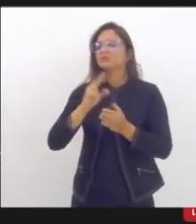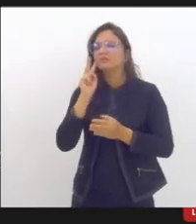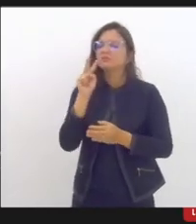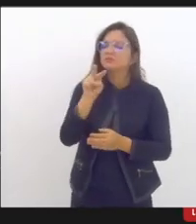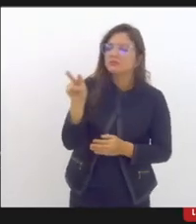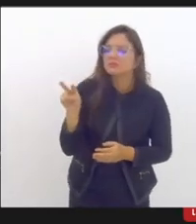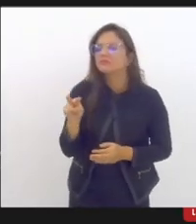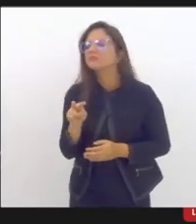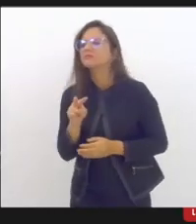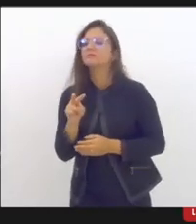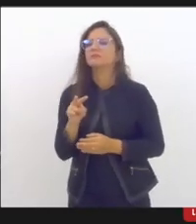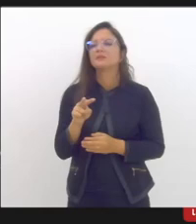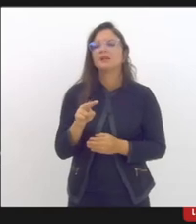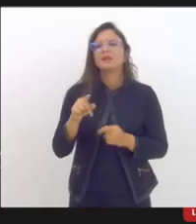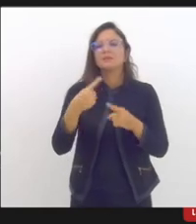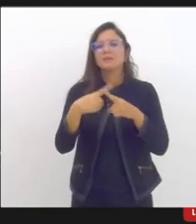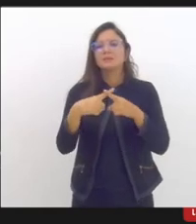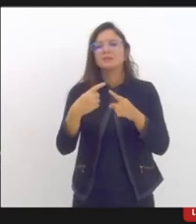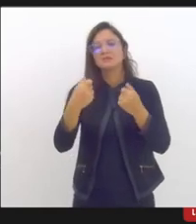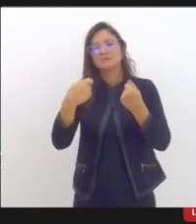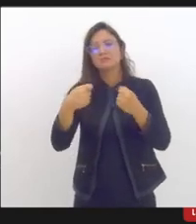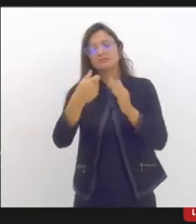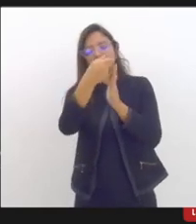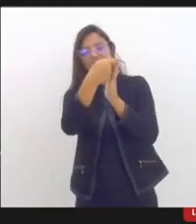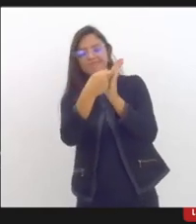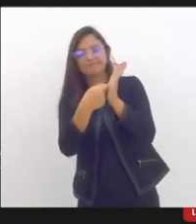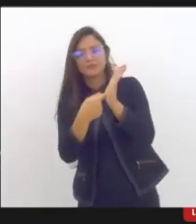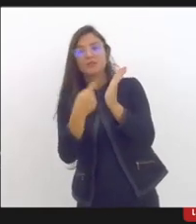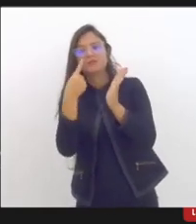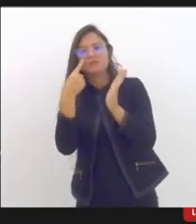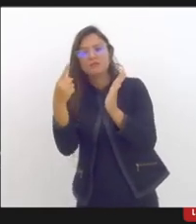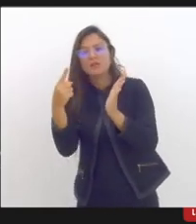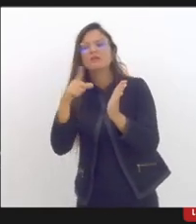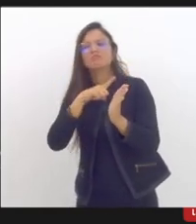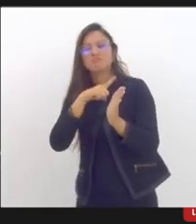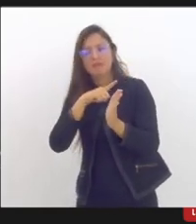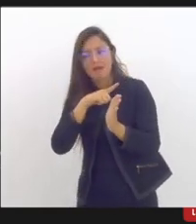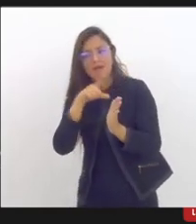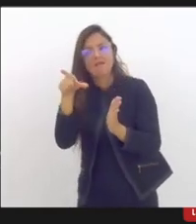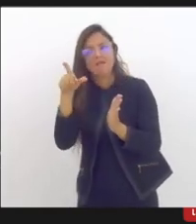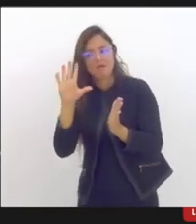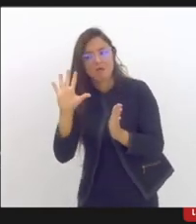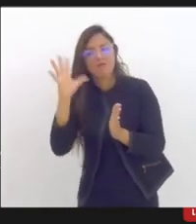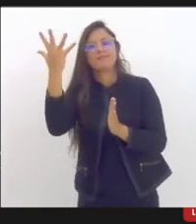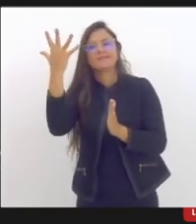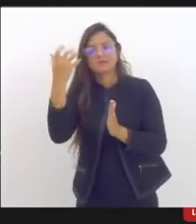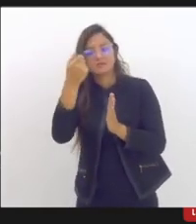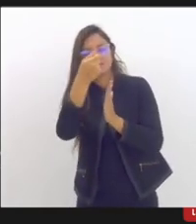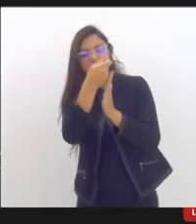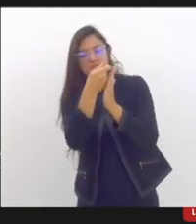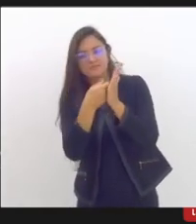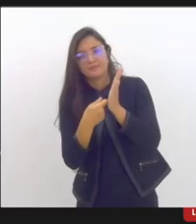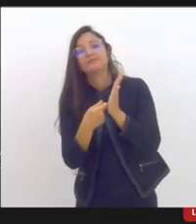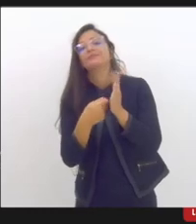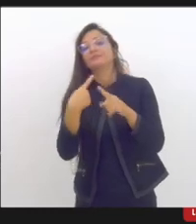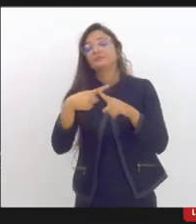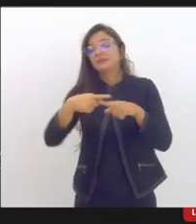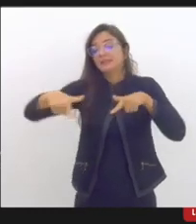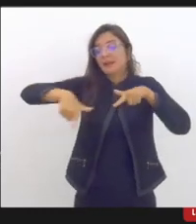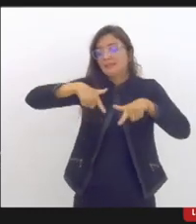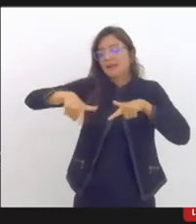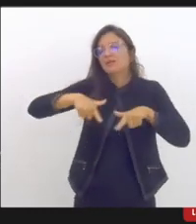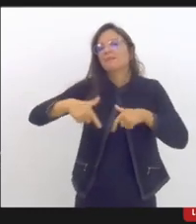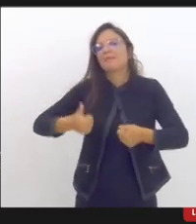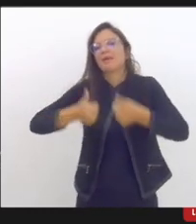escolas, um diagnóstico das situações que estão ocorrendo para que a gente possa trabalhar de forma mais efetiva.